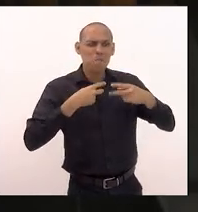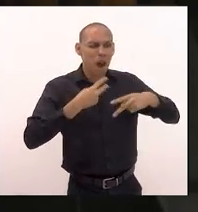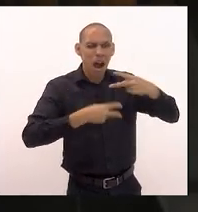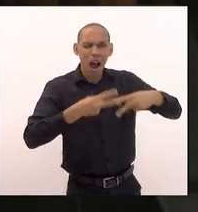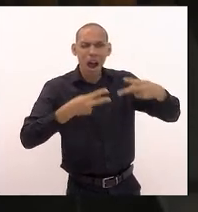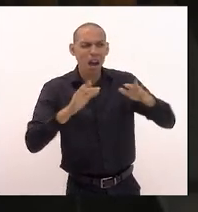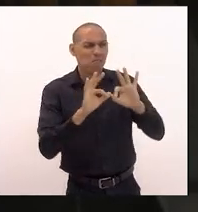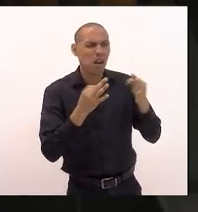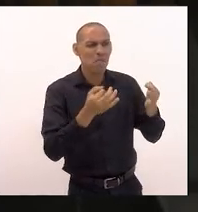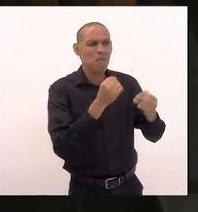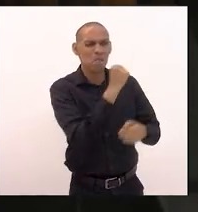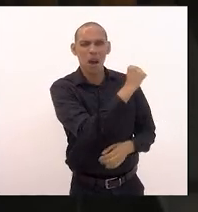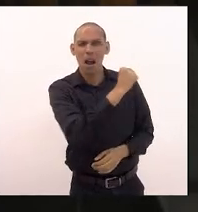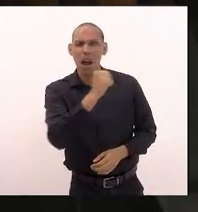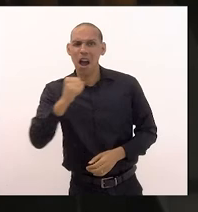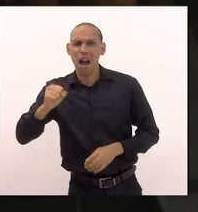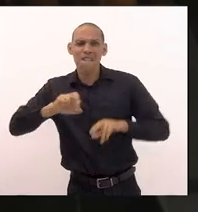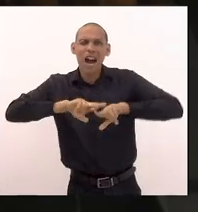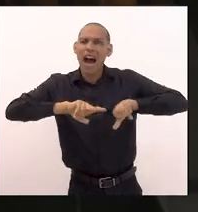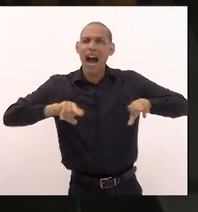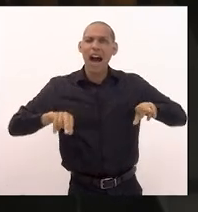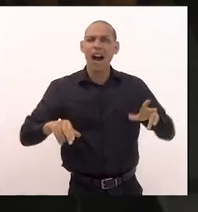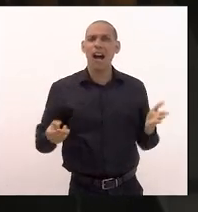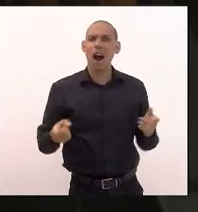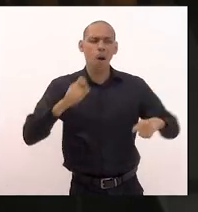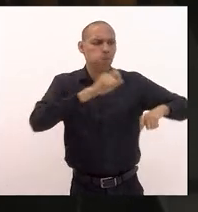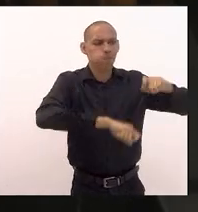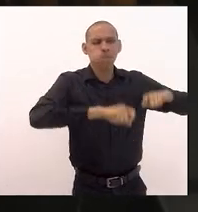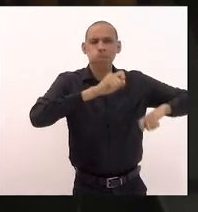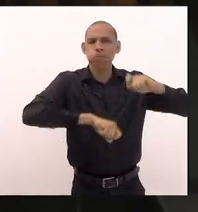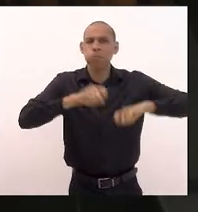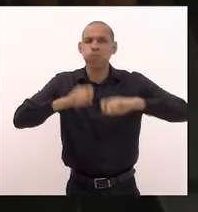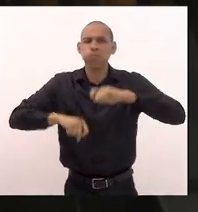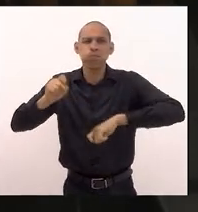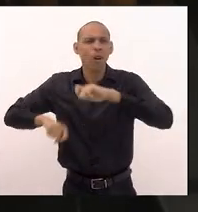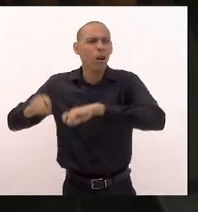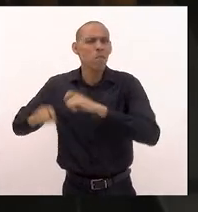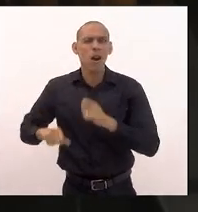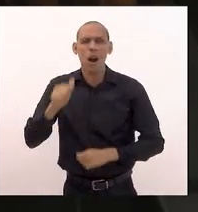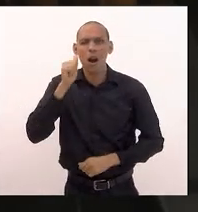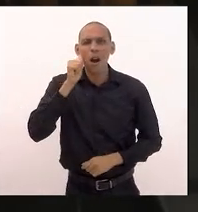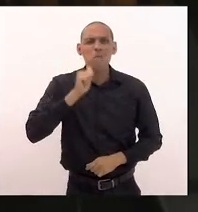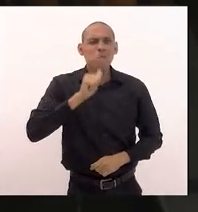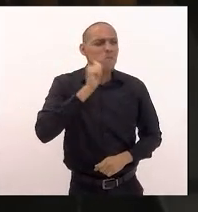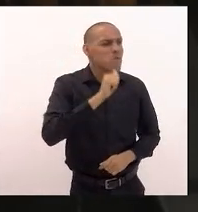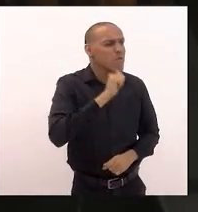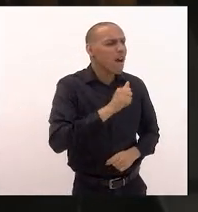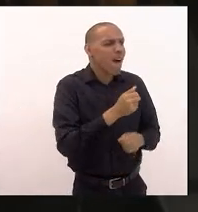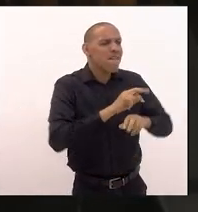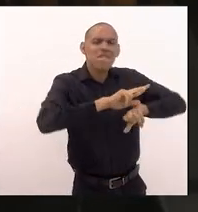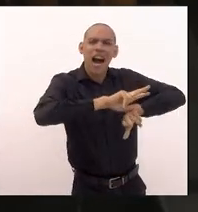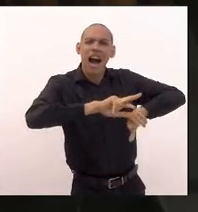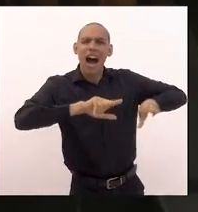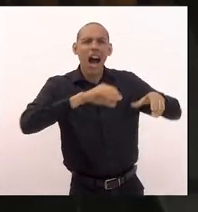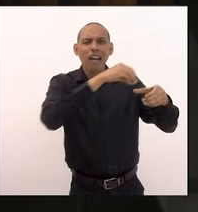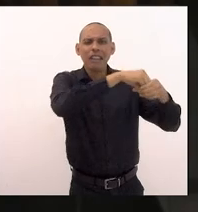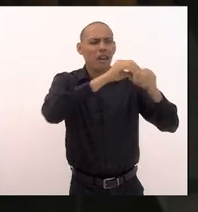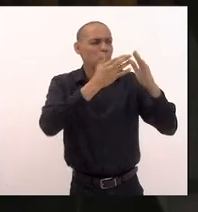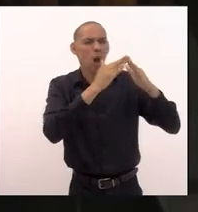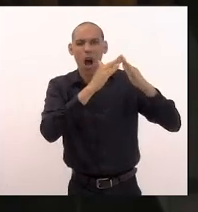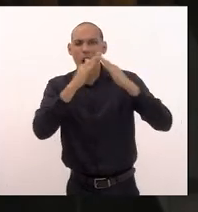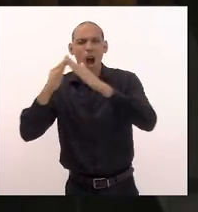de famílias que estupraram centenas e centenas de meninas dentro das favelas que